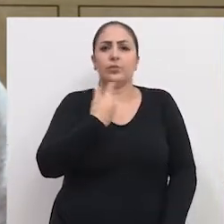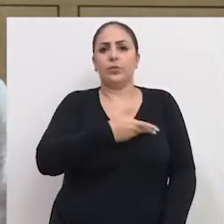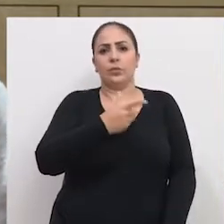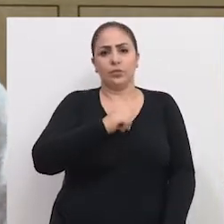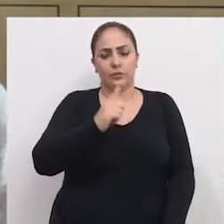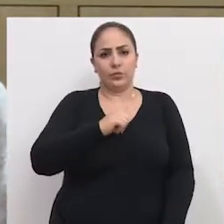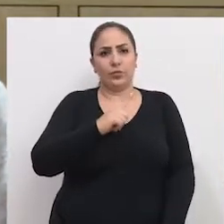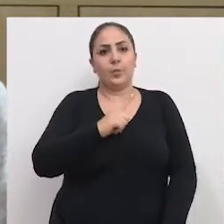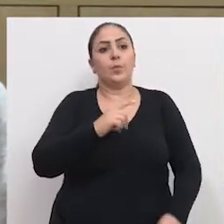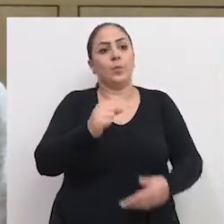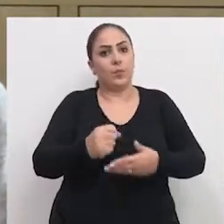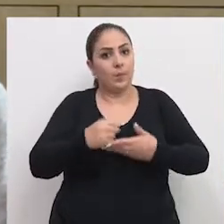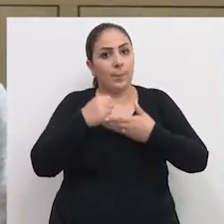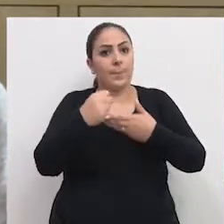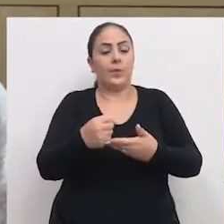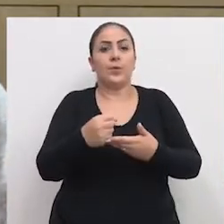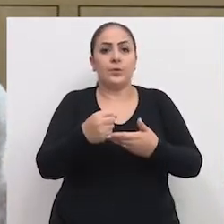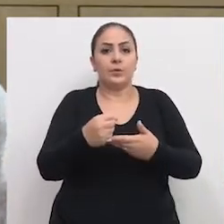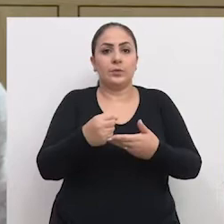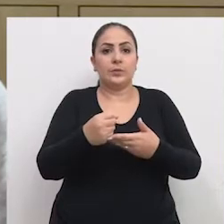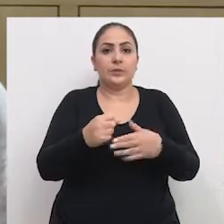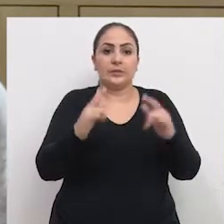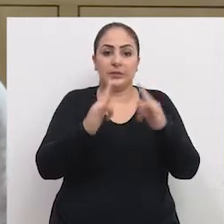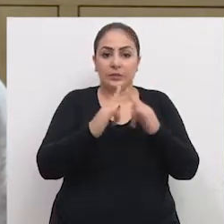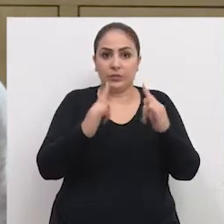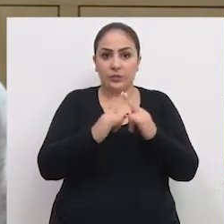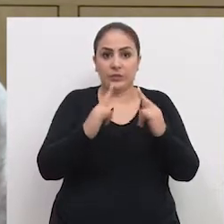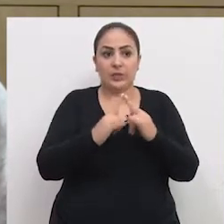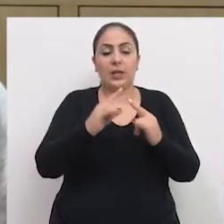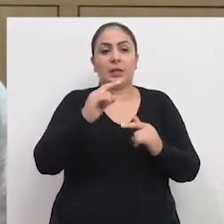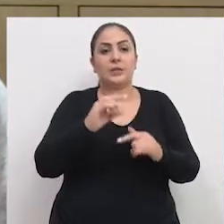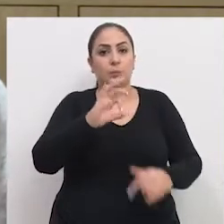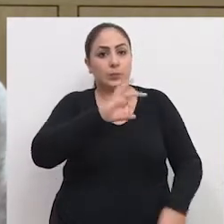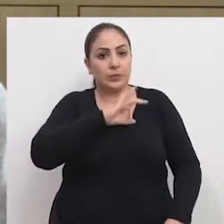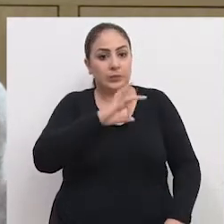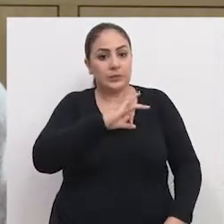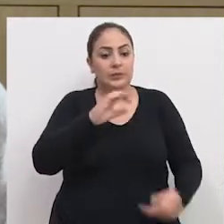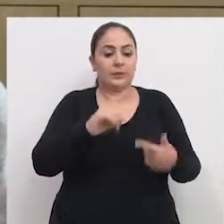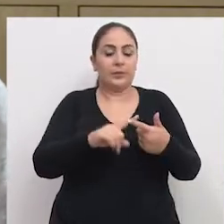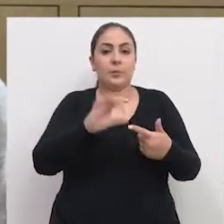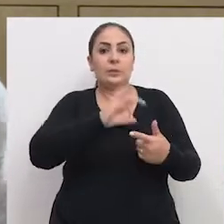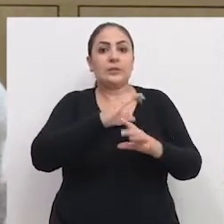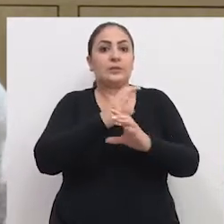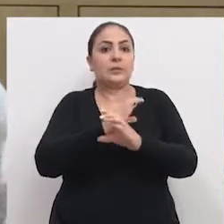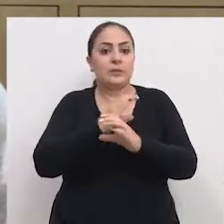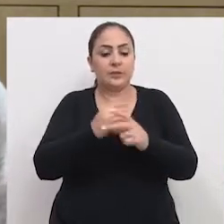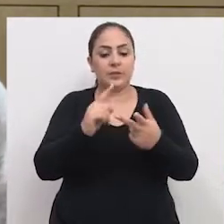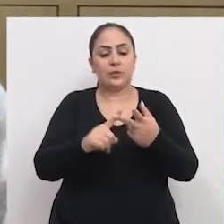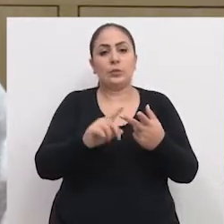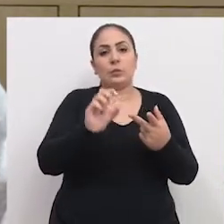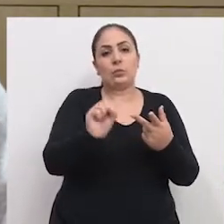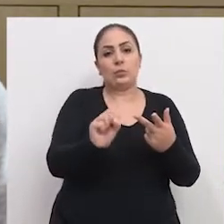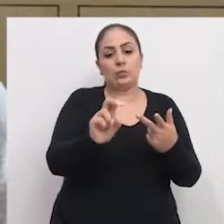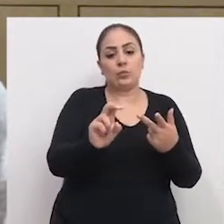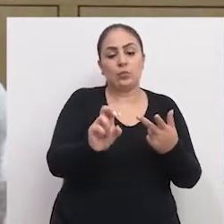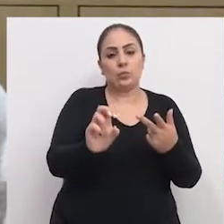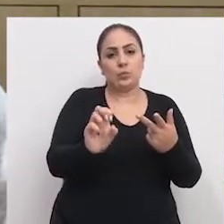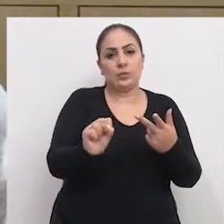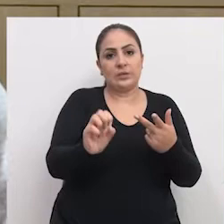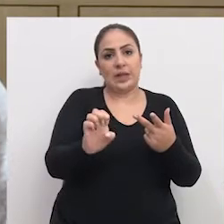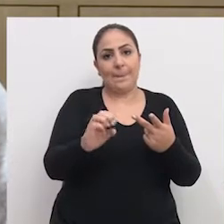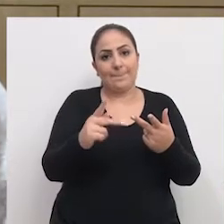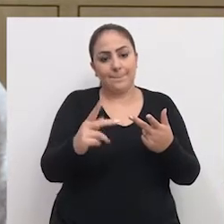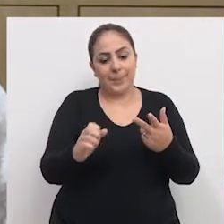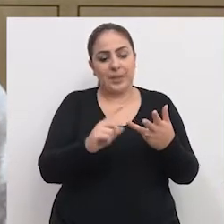que nós contamos com o apoio dos órgãos Brigada Militar, Polícia Civil, SUSEP, IGP,